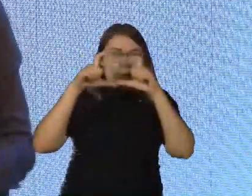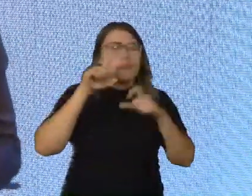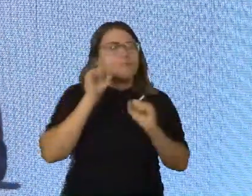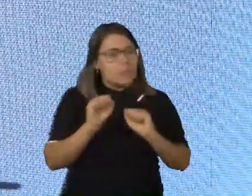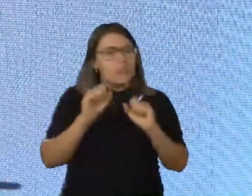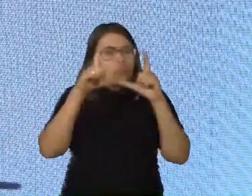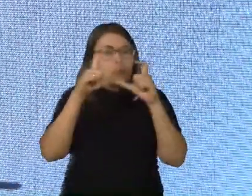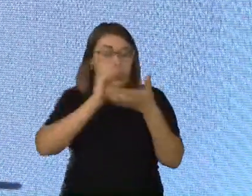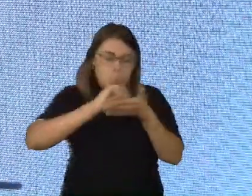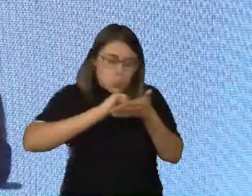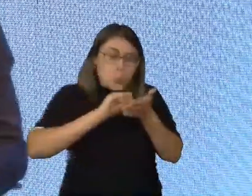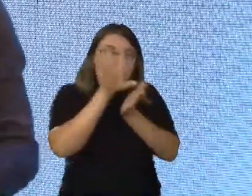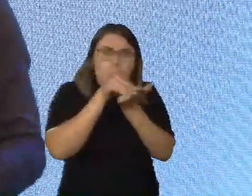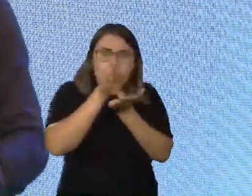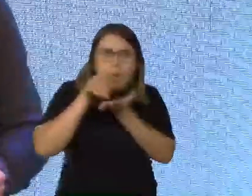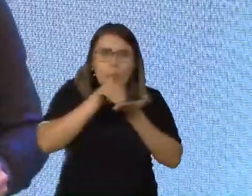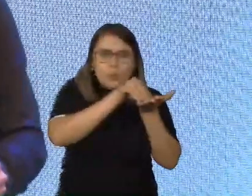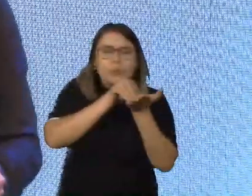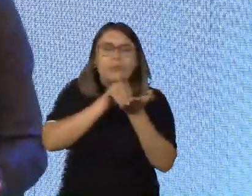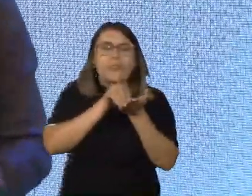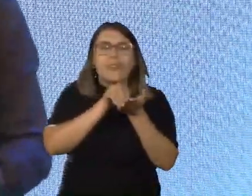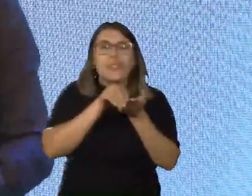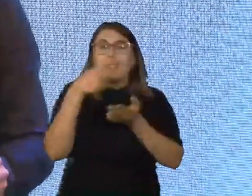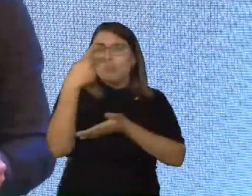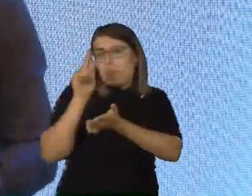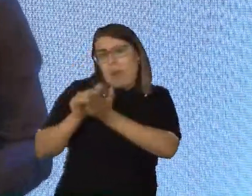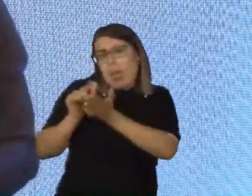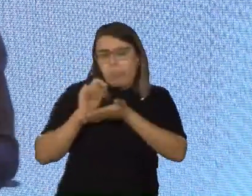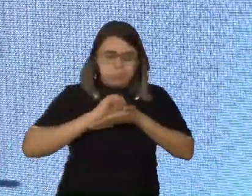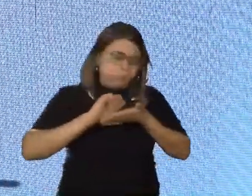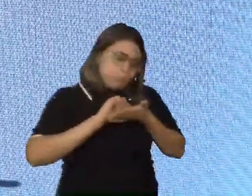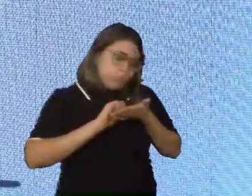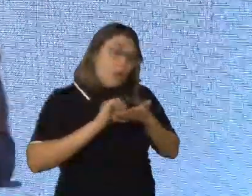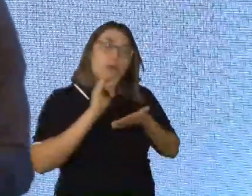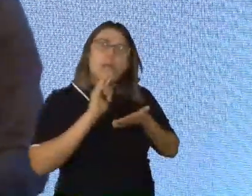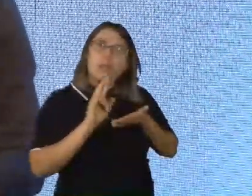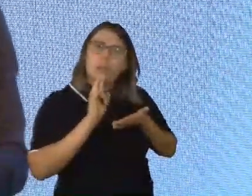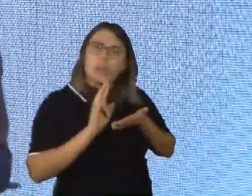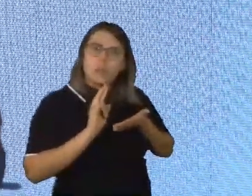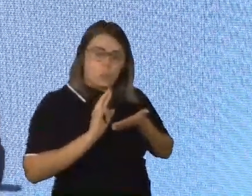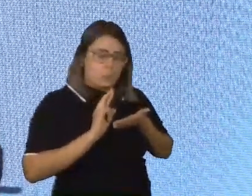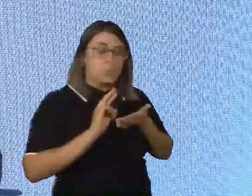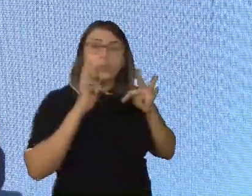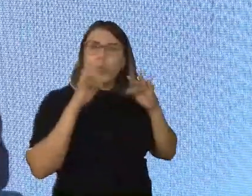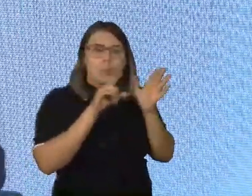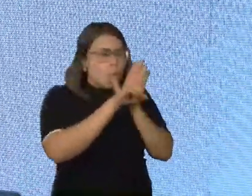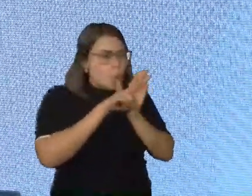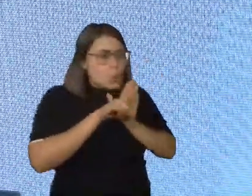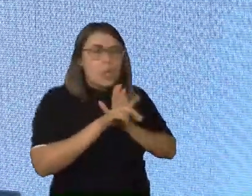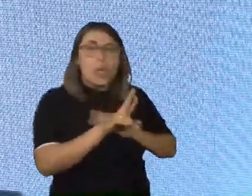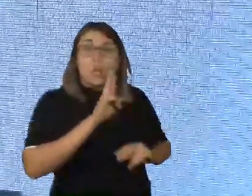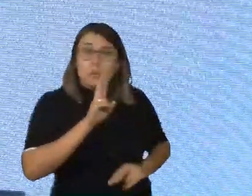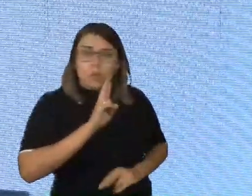ou escrevam essas perguntas num papel. Mas respondam essas perguntas. Você só vai conseguir